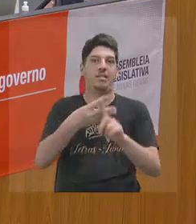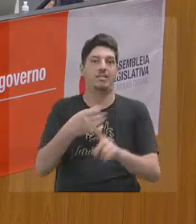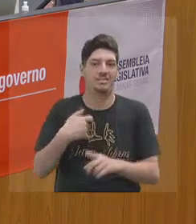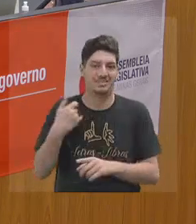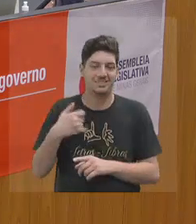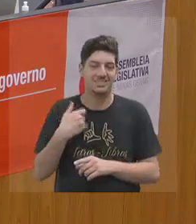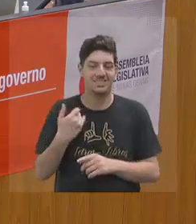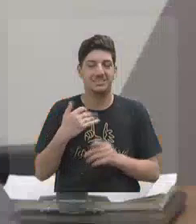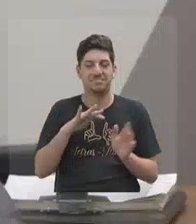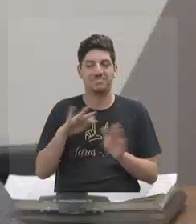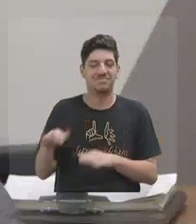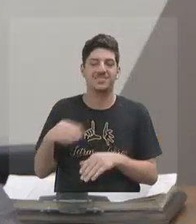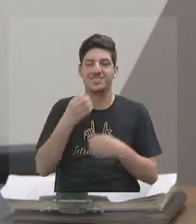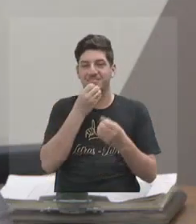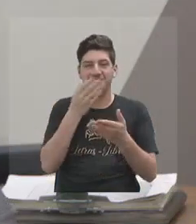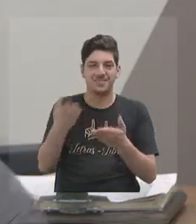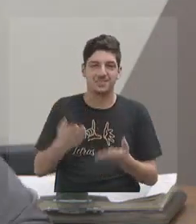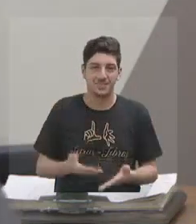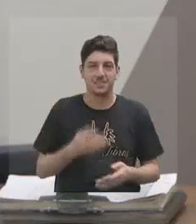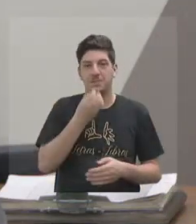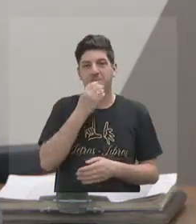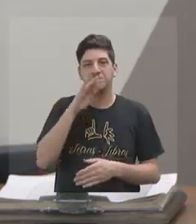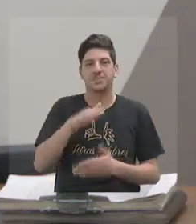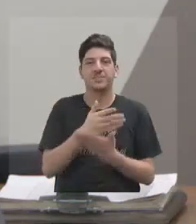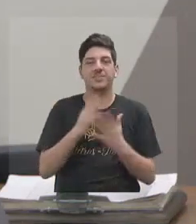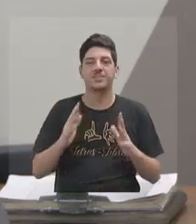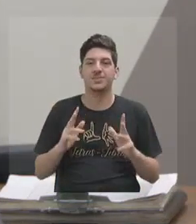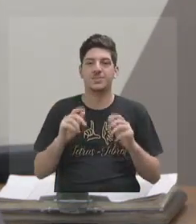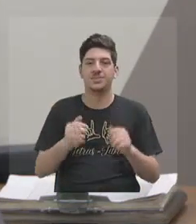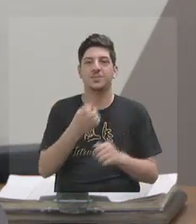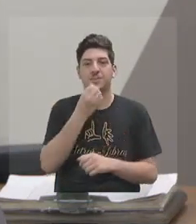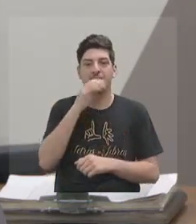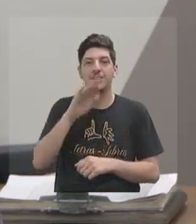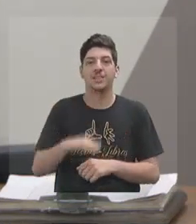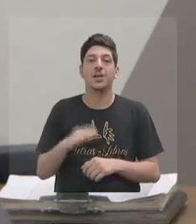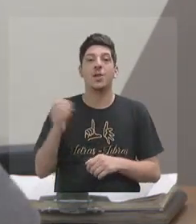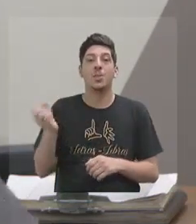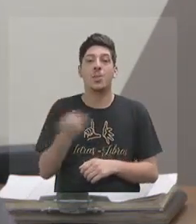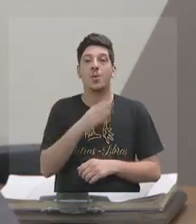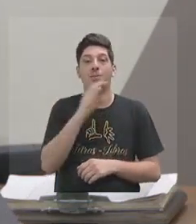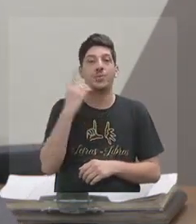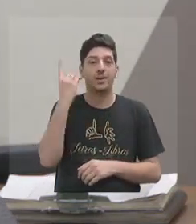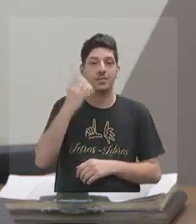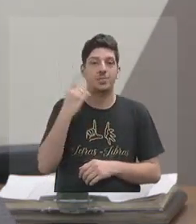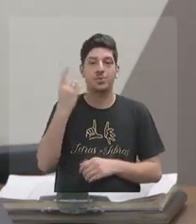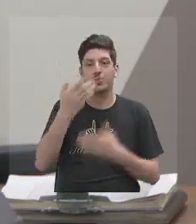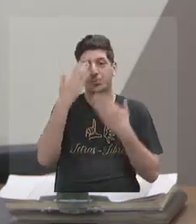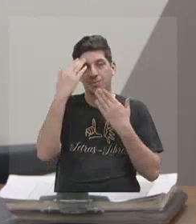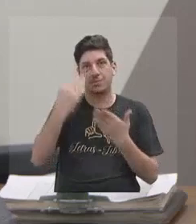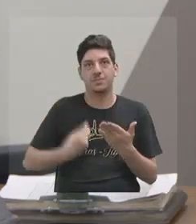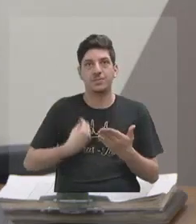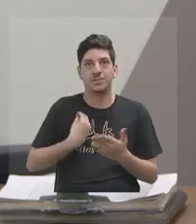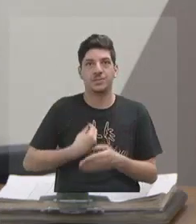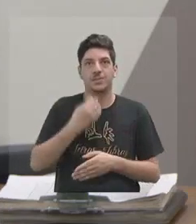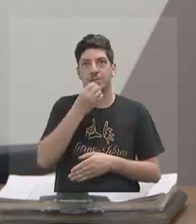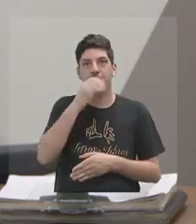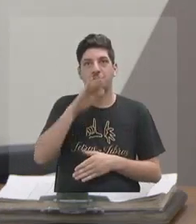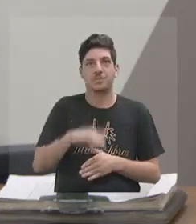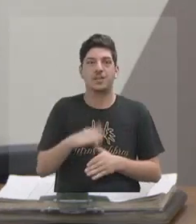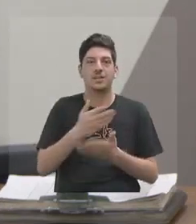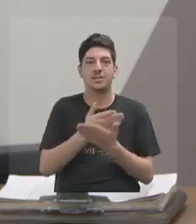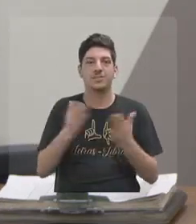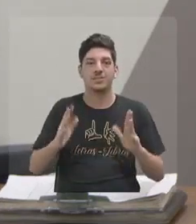Sejam bem-vindos. Boa tarde, então, a todos. Boa tarde, nobres deputados. Obrigado pela presença. Boa tarde a todos